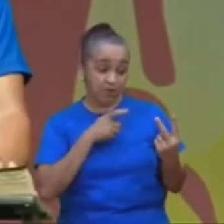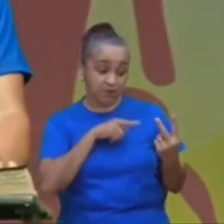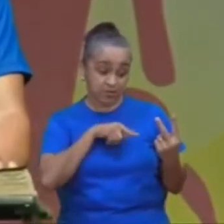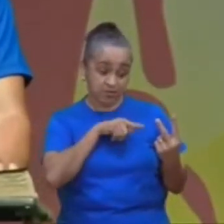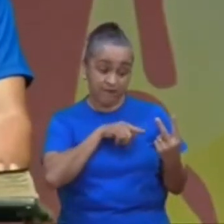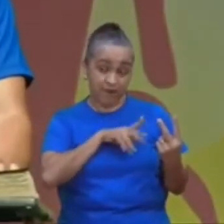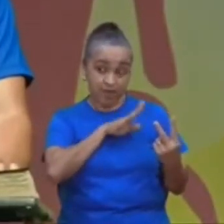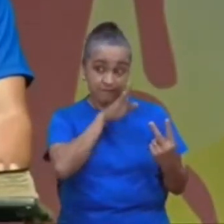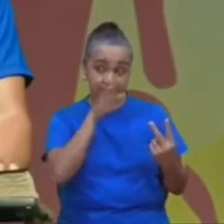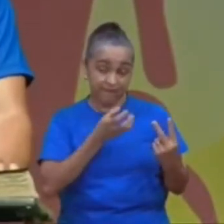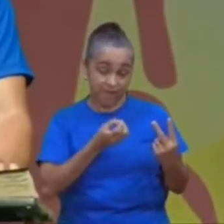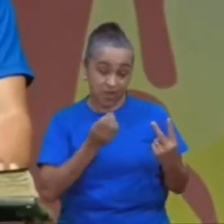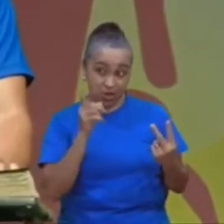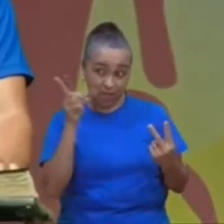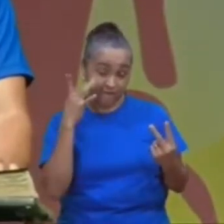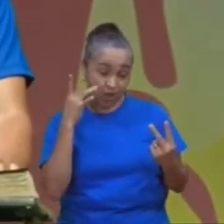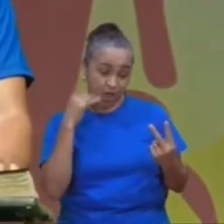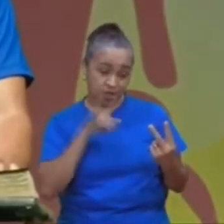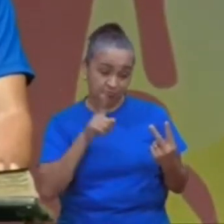em Fortaleza,